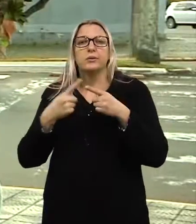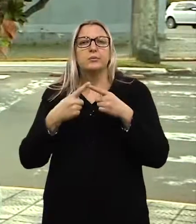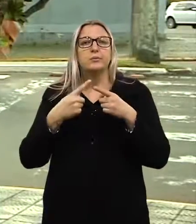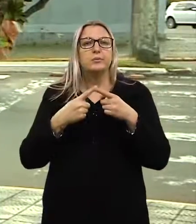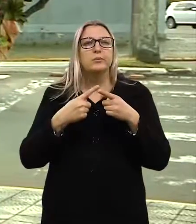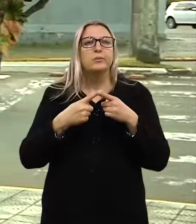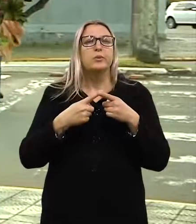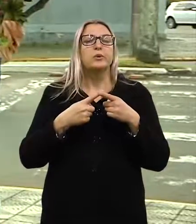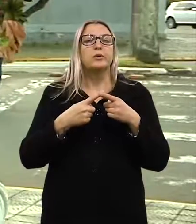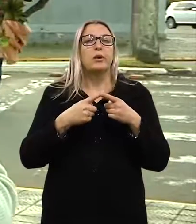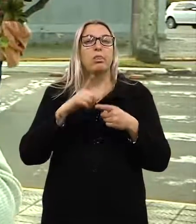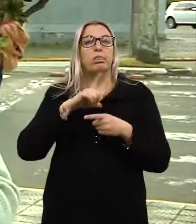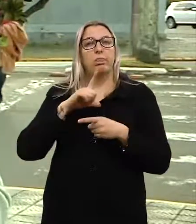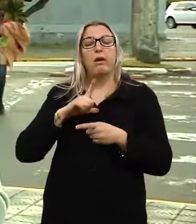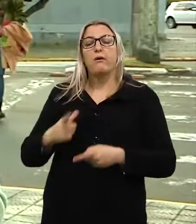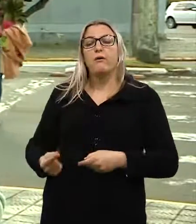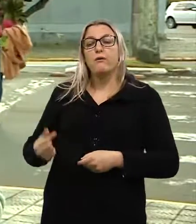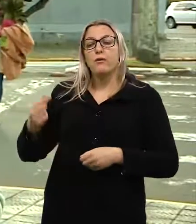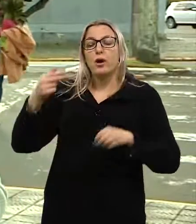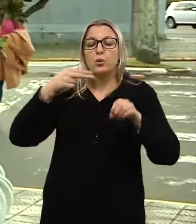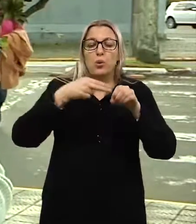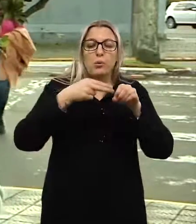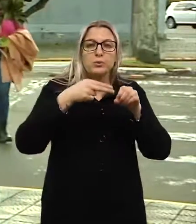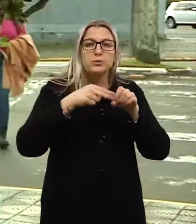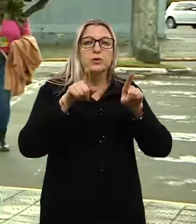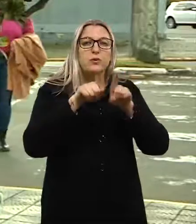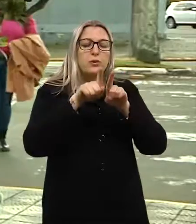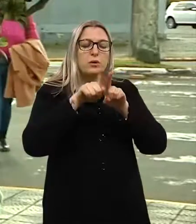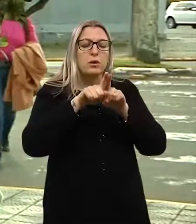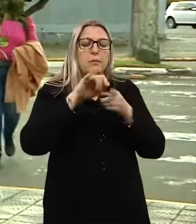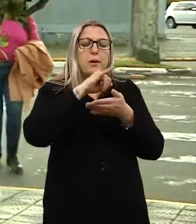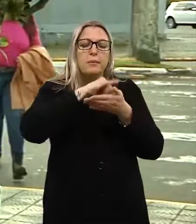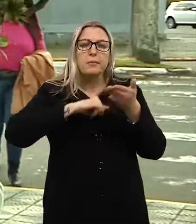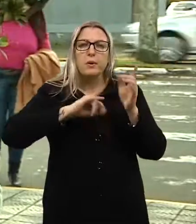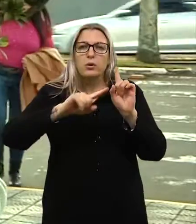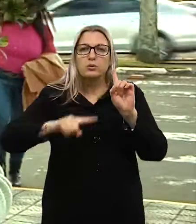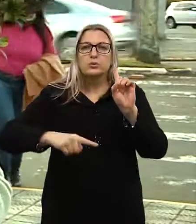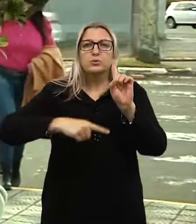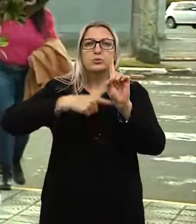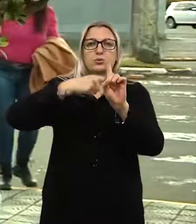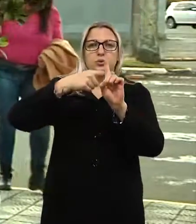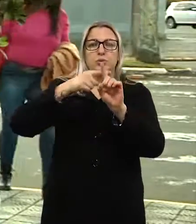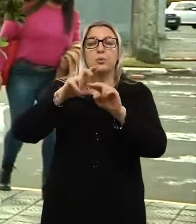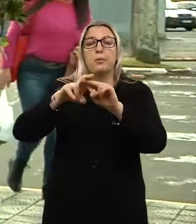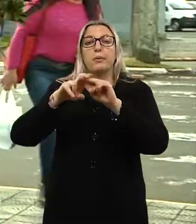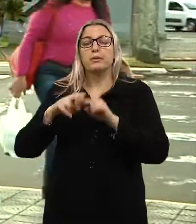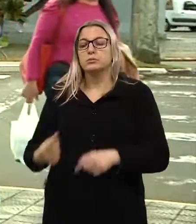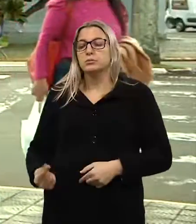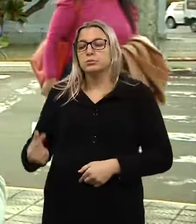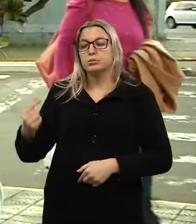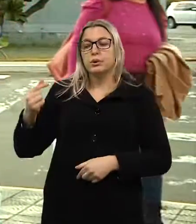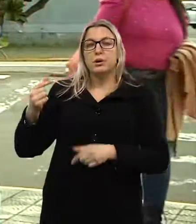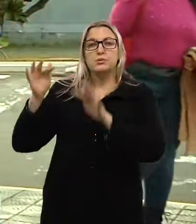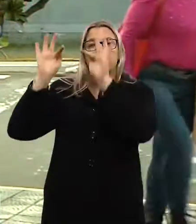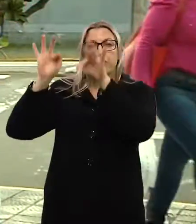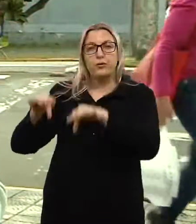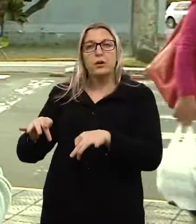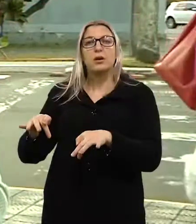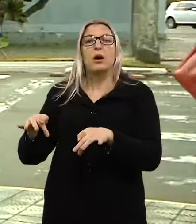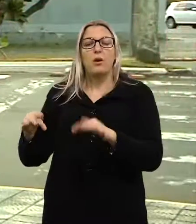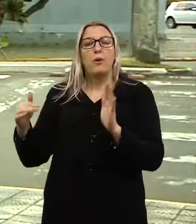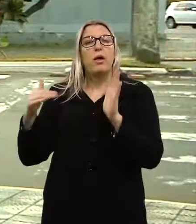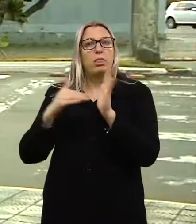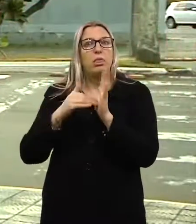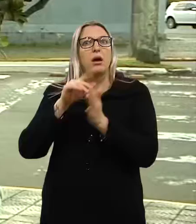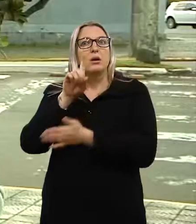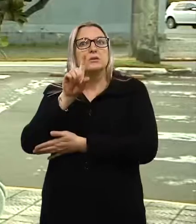reajuste do combustível e dos impostos, o que acaba gerando o valor final do botijão de 13 quilos, que aqui na cidade